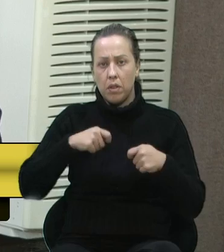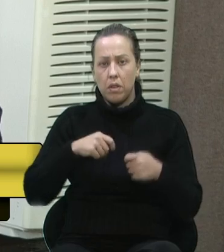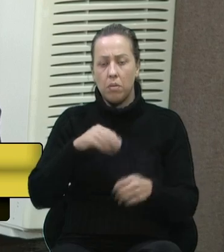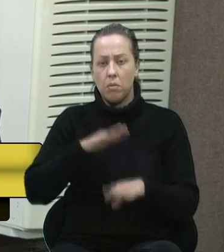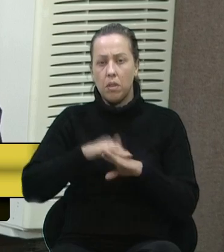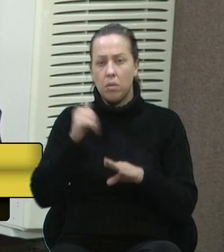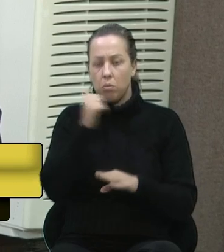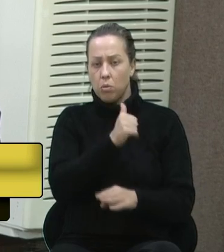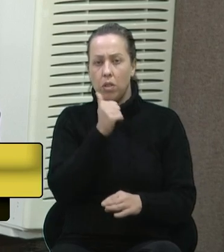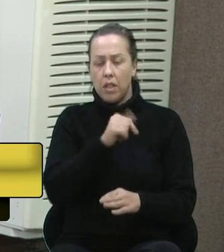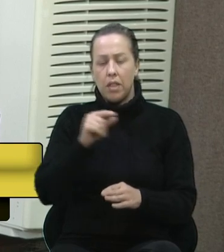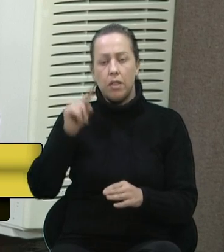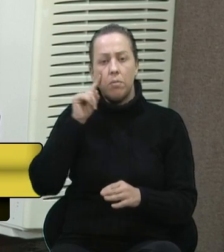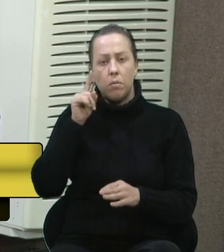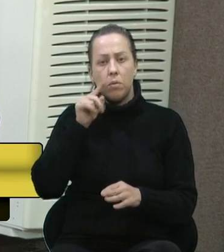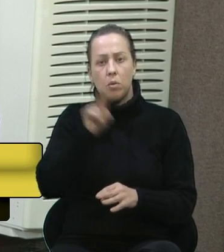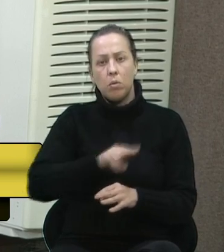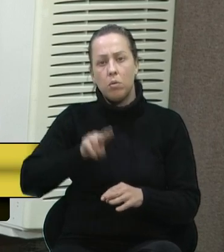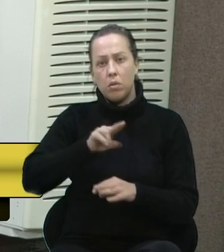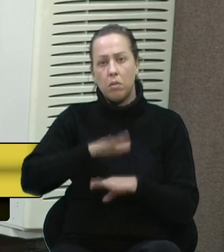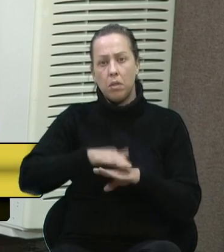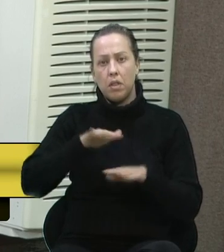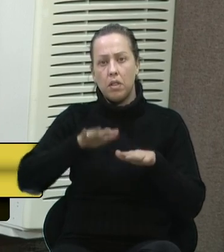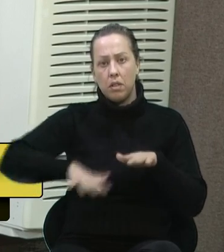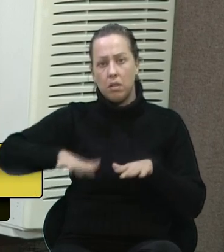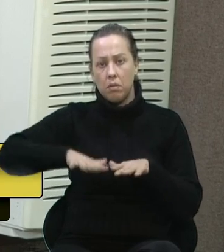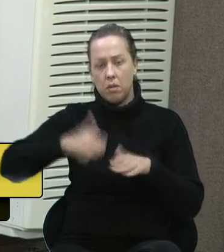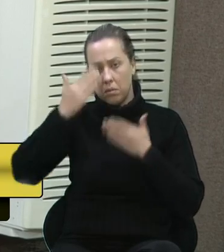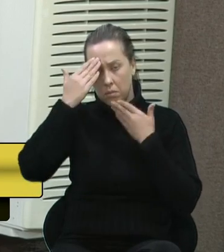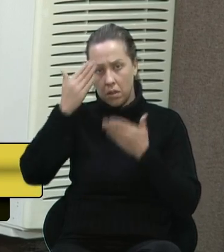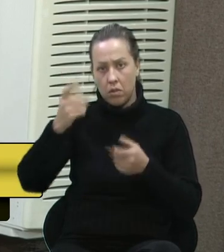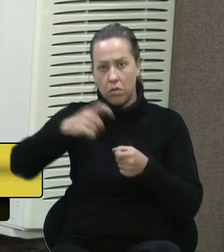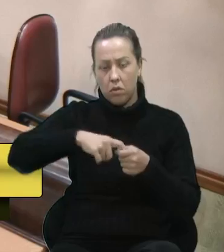as mulheres, cada vez, ocupem mais seus espaços. Muito obrigado e voto favorável.